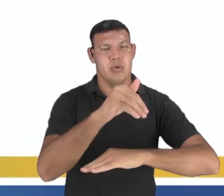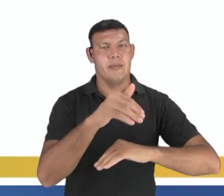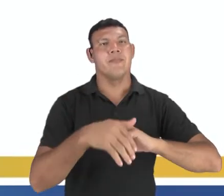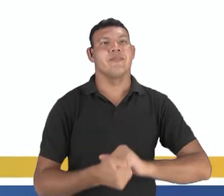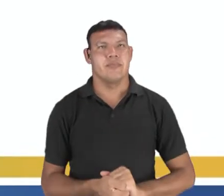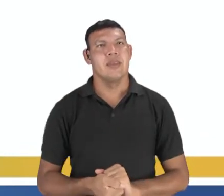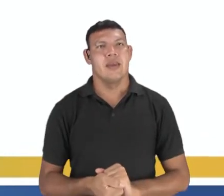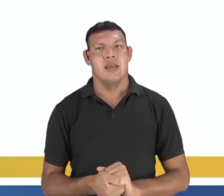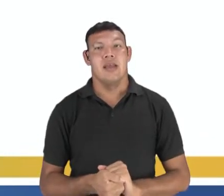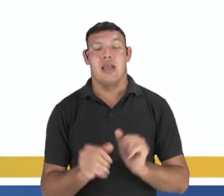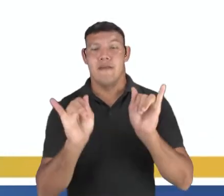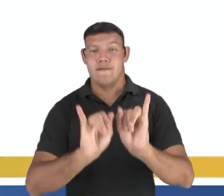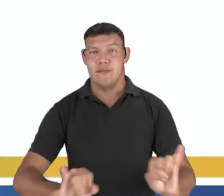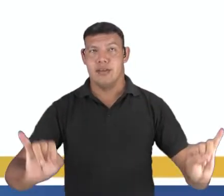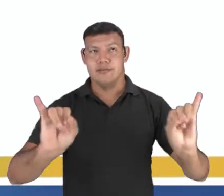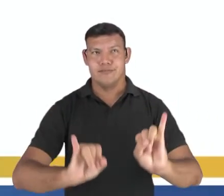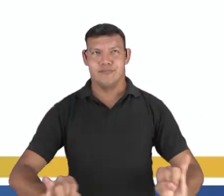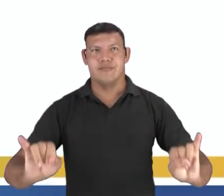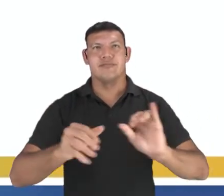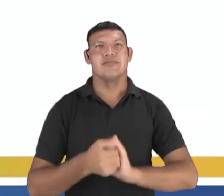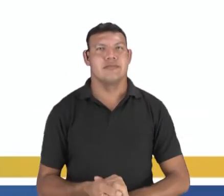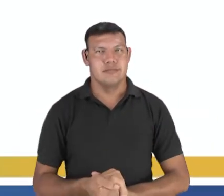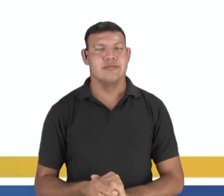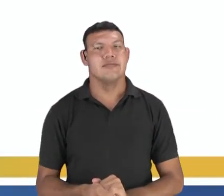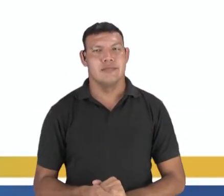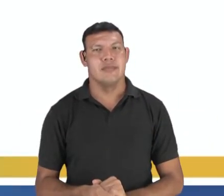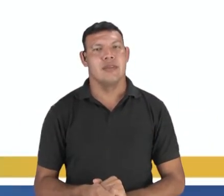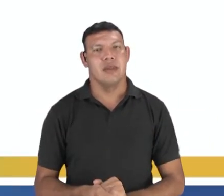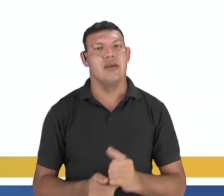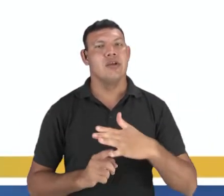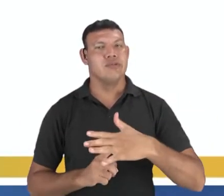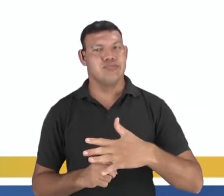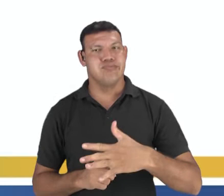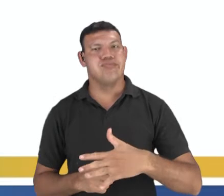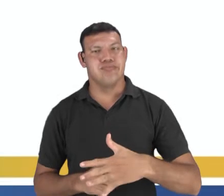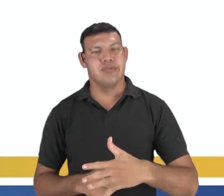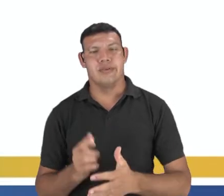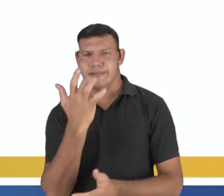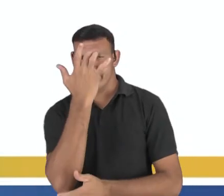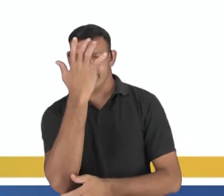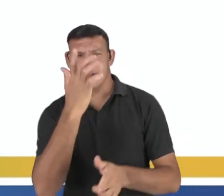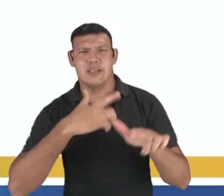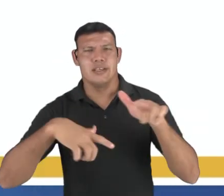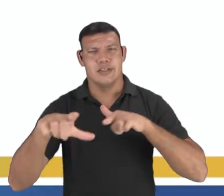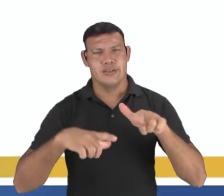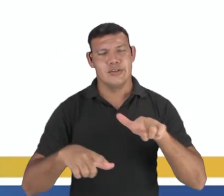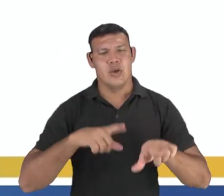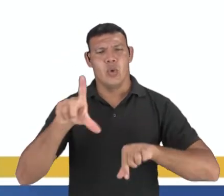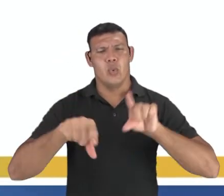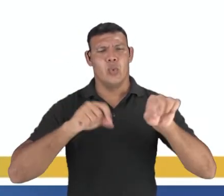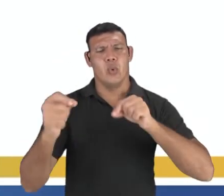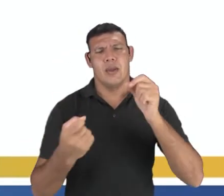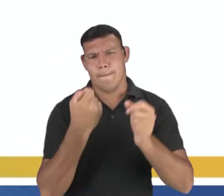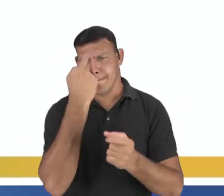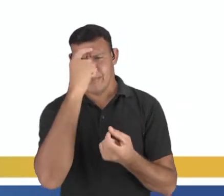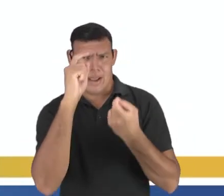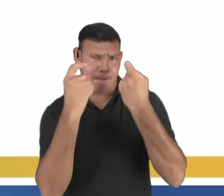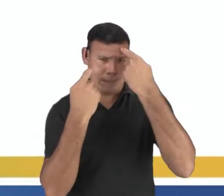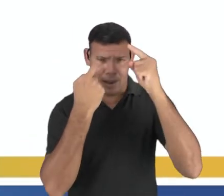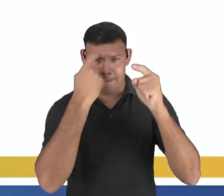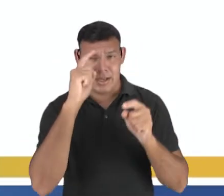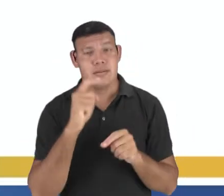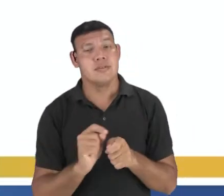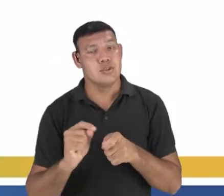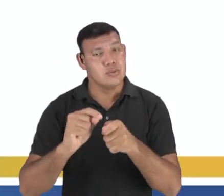informática. mais uma vez ao longo da história artística da humanidade a máquina vem facilitar o trabalho e criar mais opções